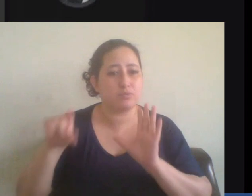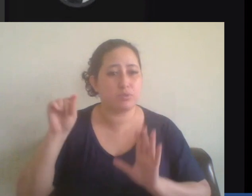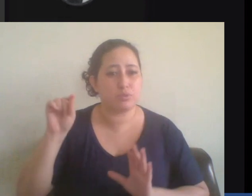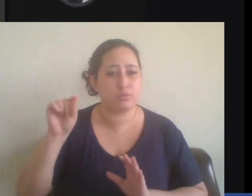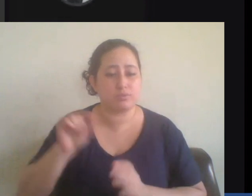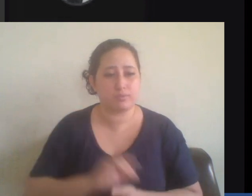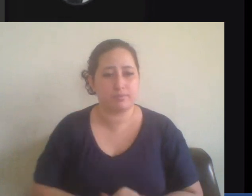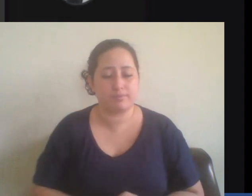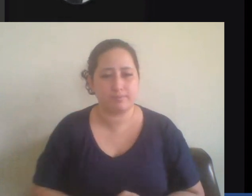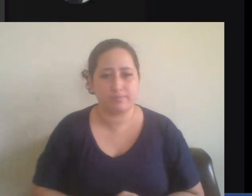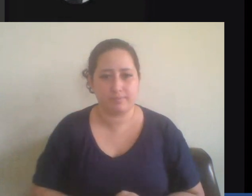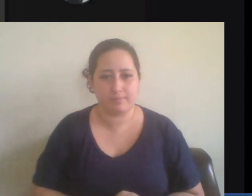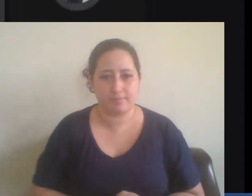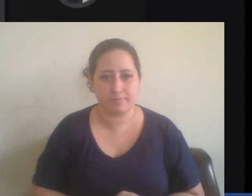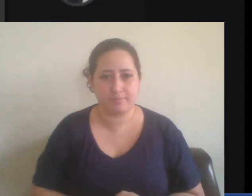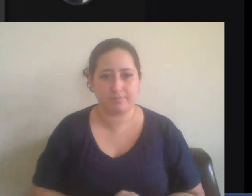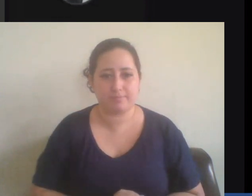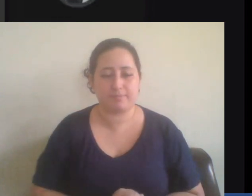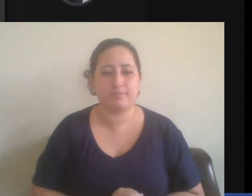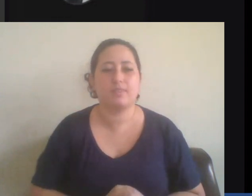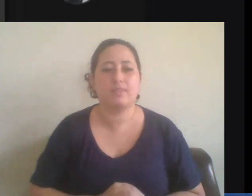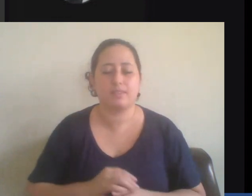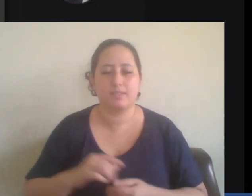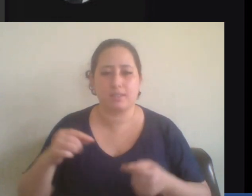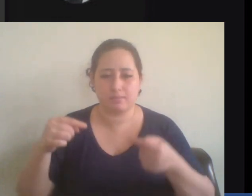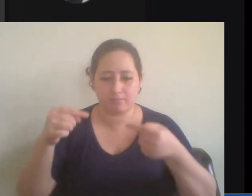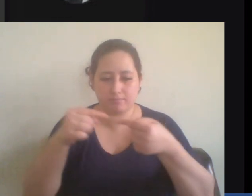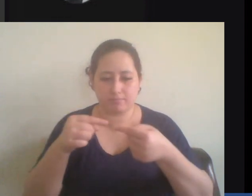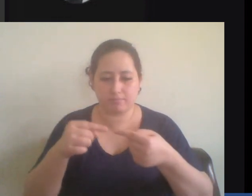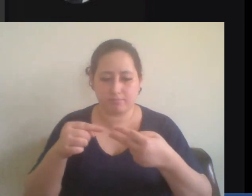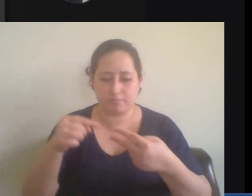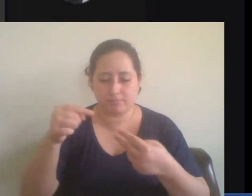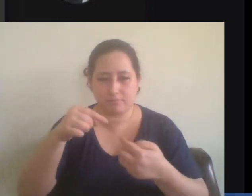Todo esse conjunto se articula...